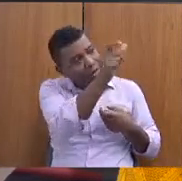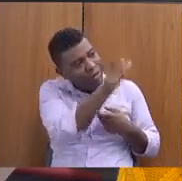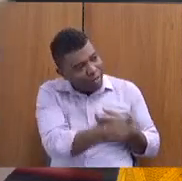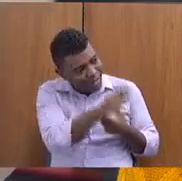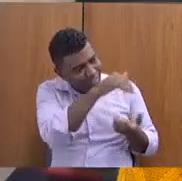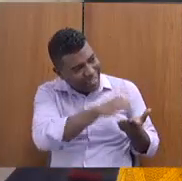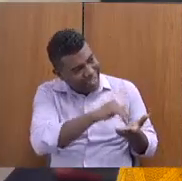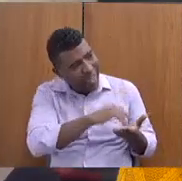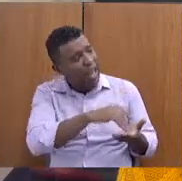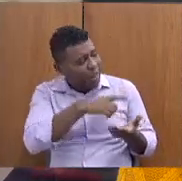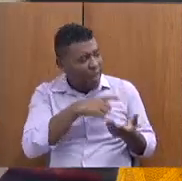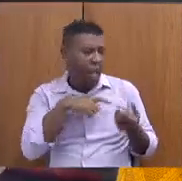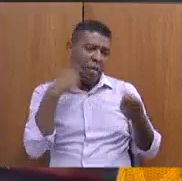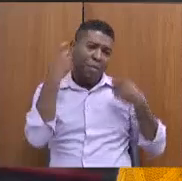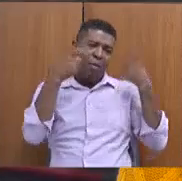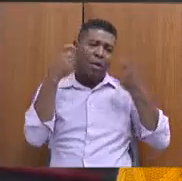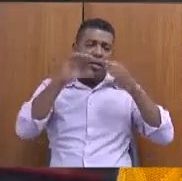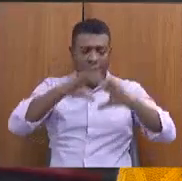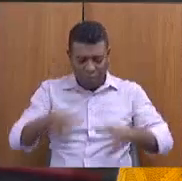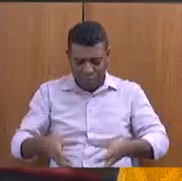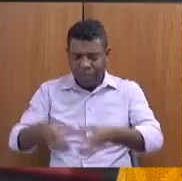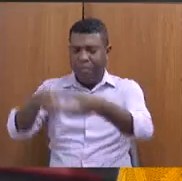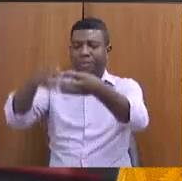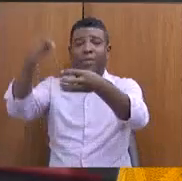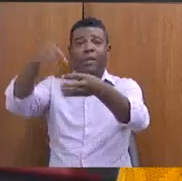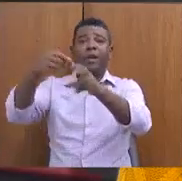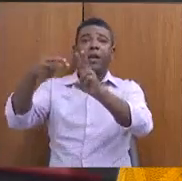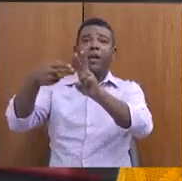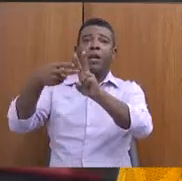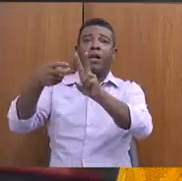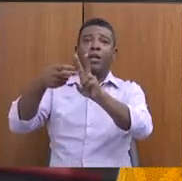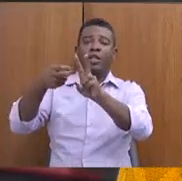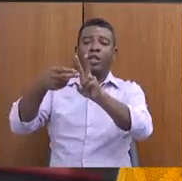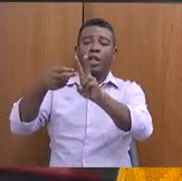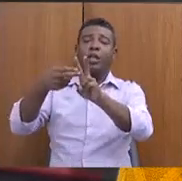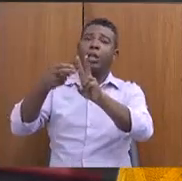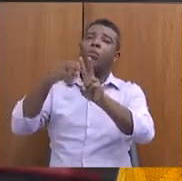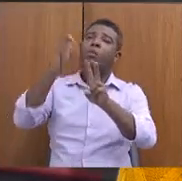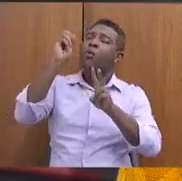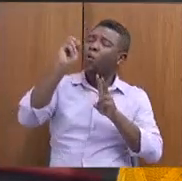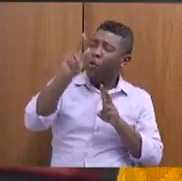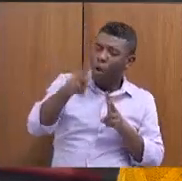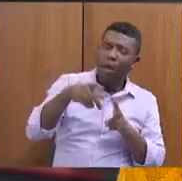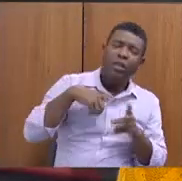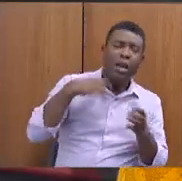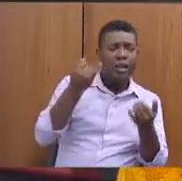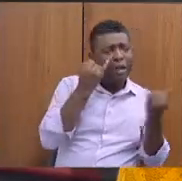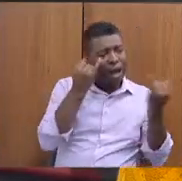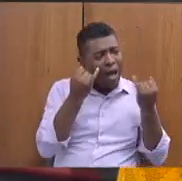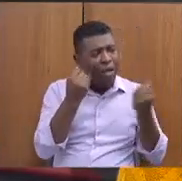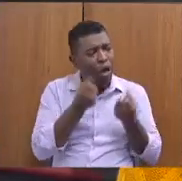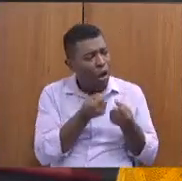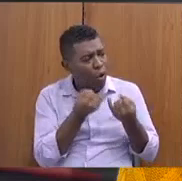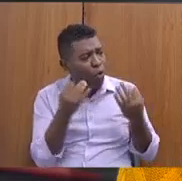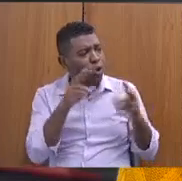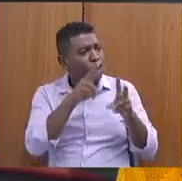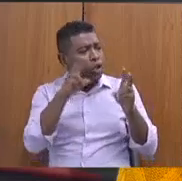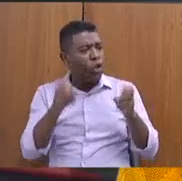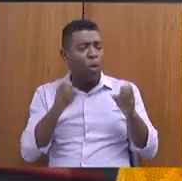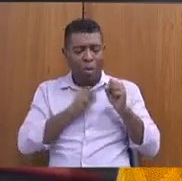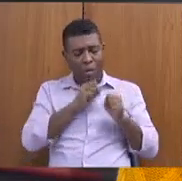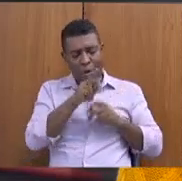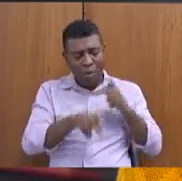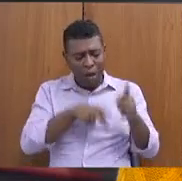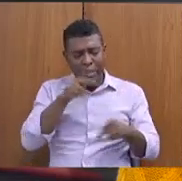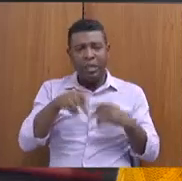apresentação nada referente à população indígena. A gente escutou aqui alguns dados sobre a população quilombola, mas não vimos,